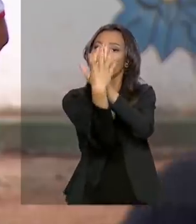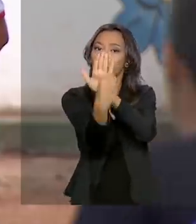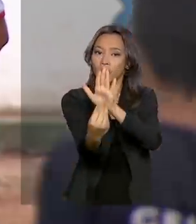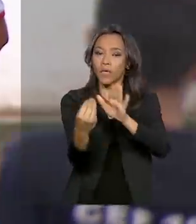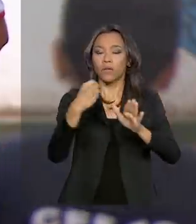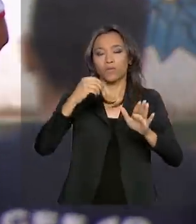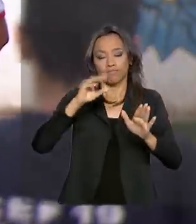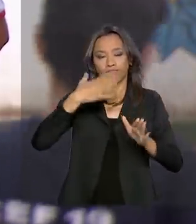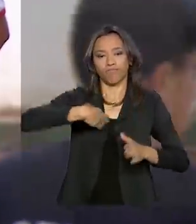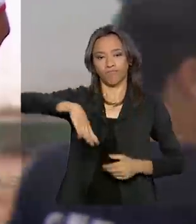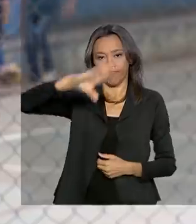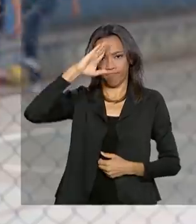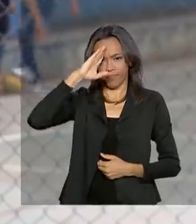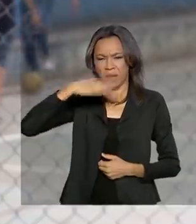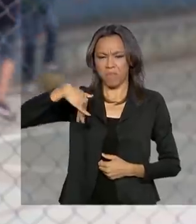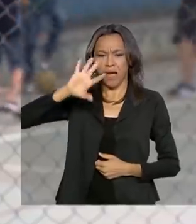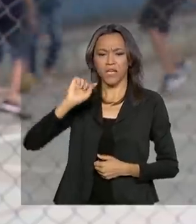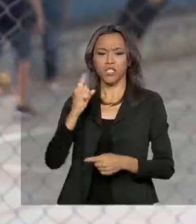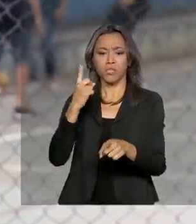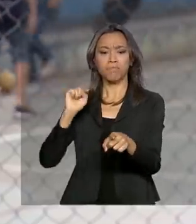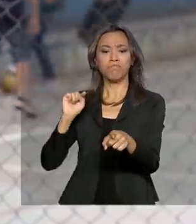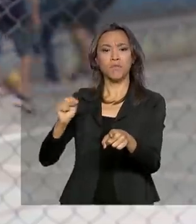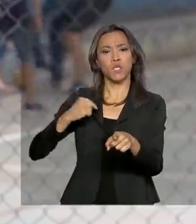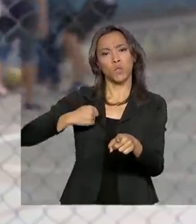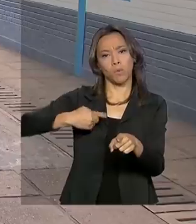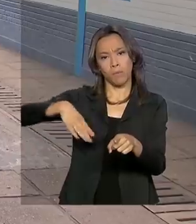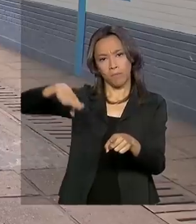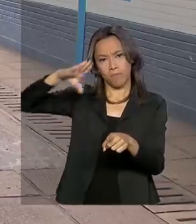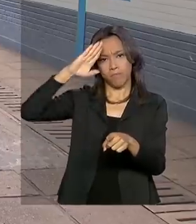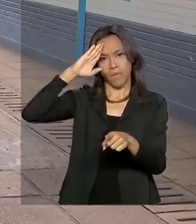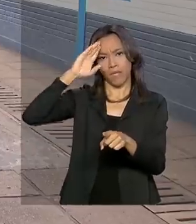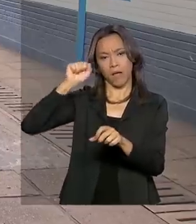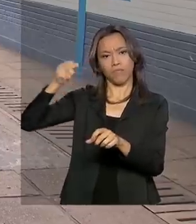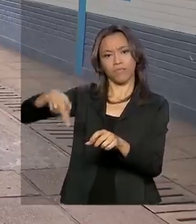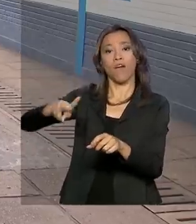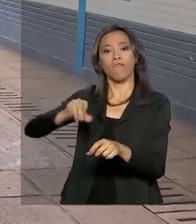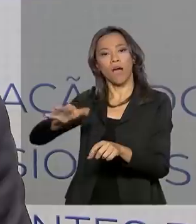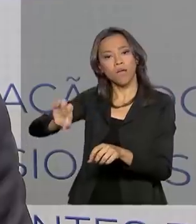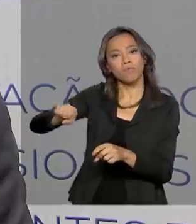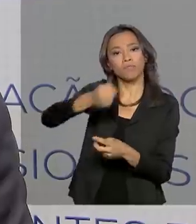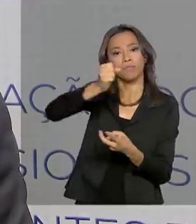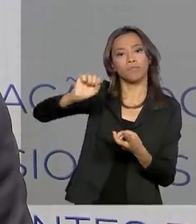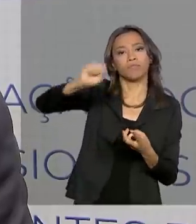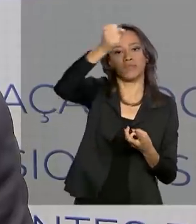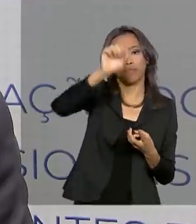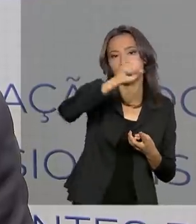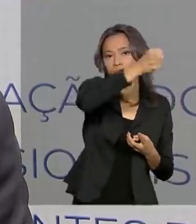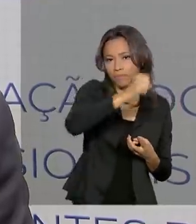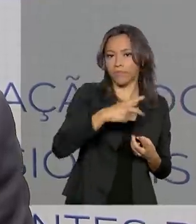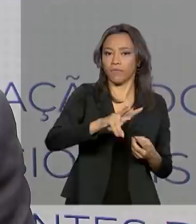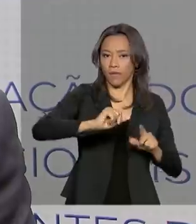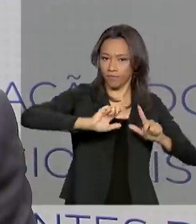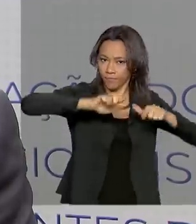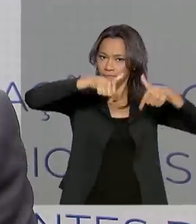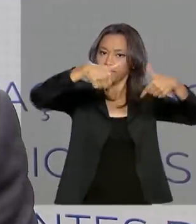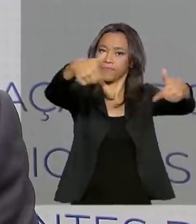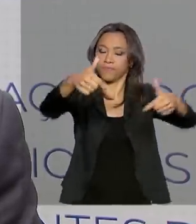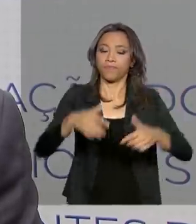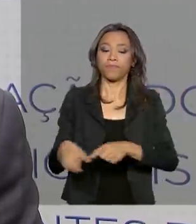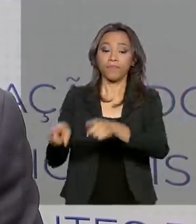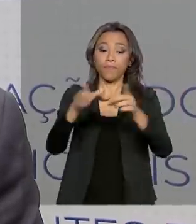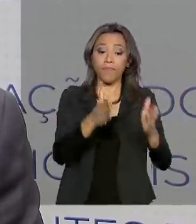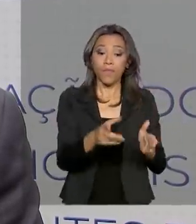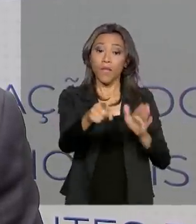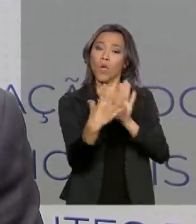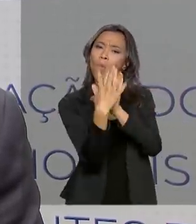Mais de mil militares da Reserva das Forças Armadas vão atuar no apoio à gestão escolar. É um modelo que tem suas características, mas que